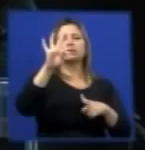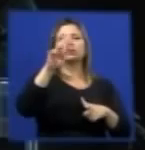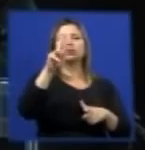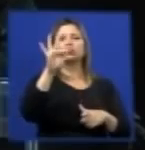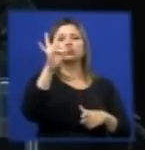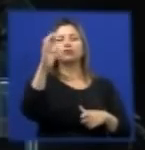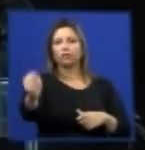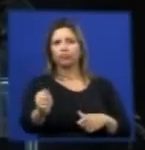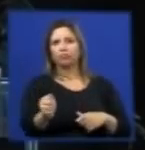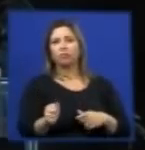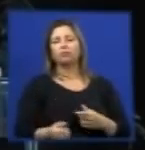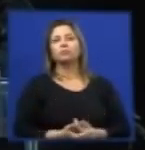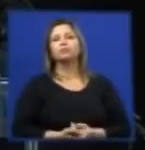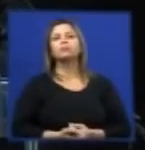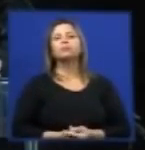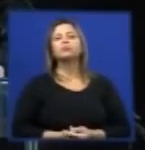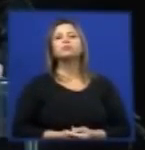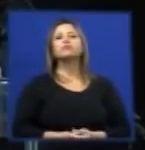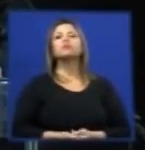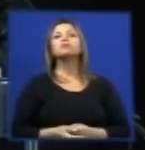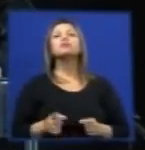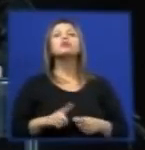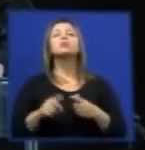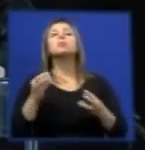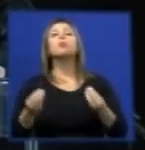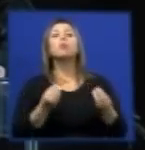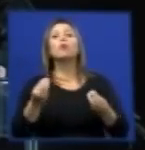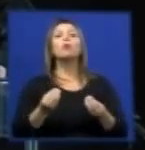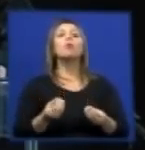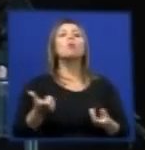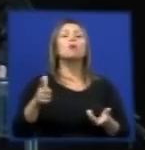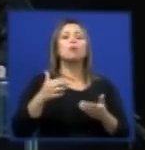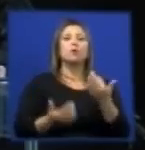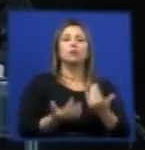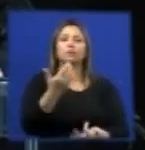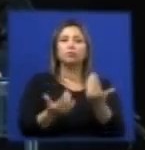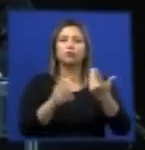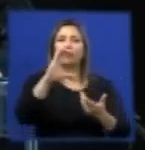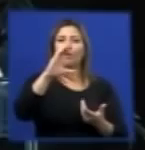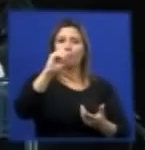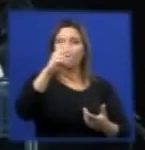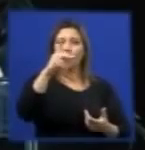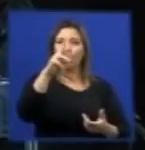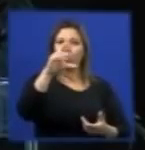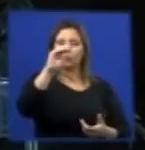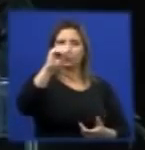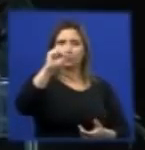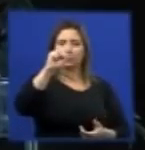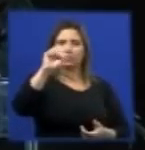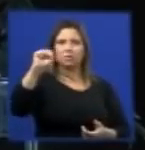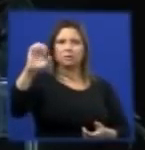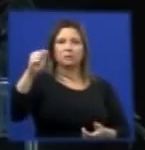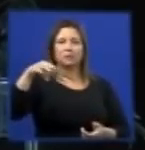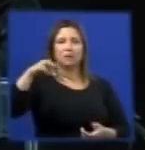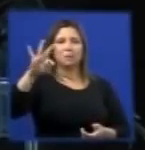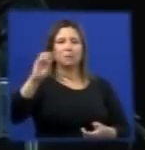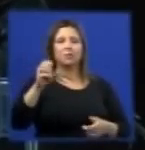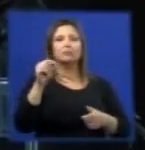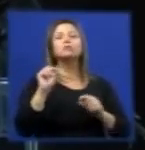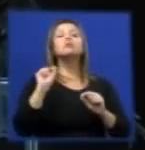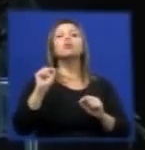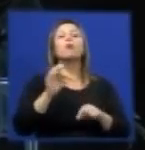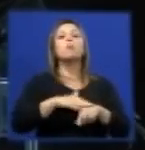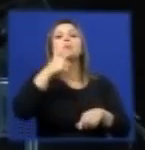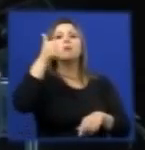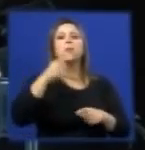No caso do coprocessamento quais são as vantagens? No transporte e manipulação não ocorrem perdas por